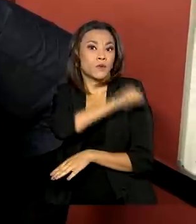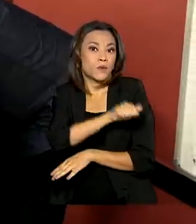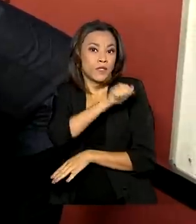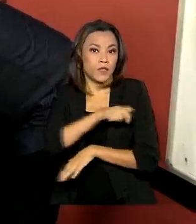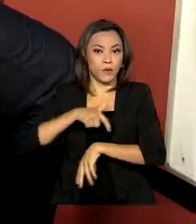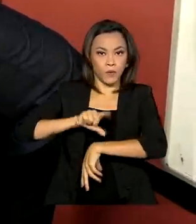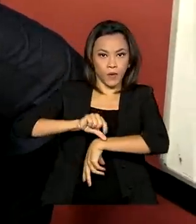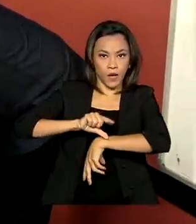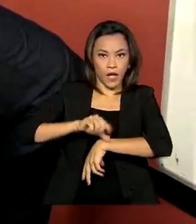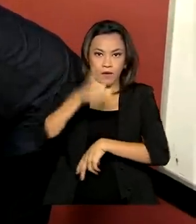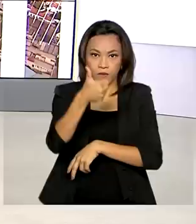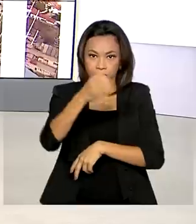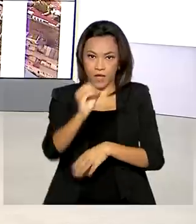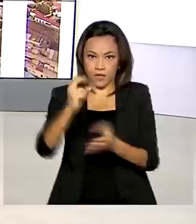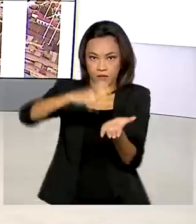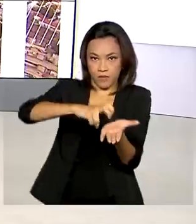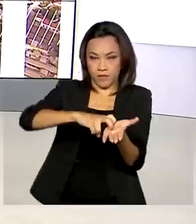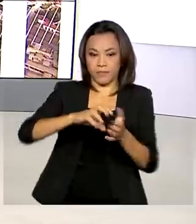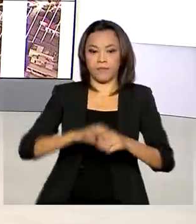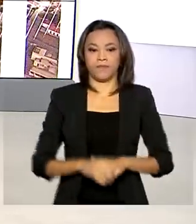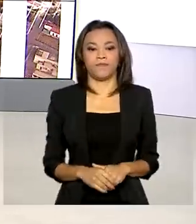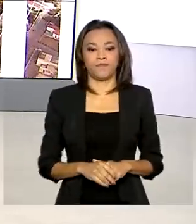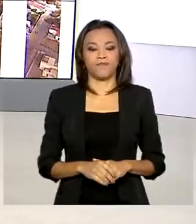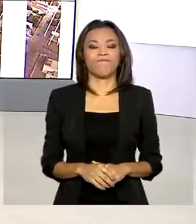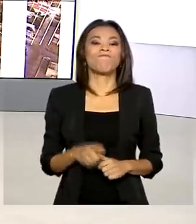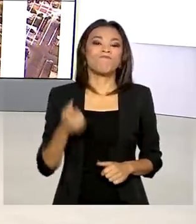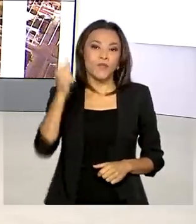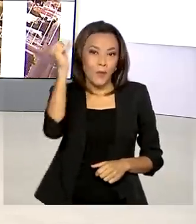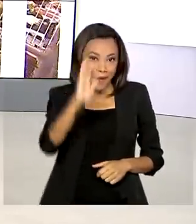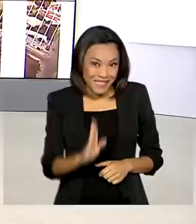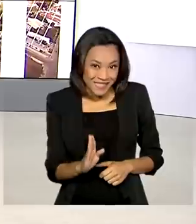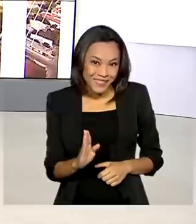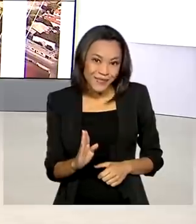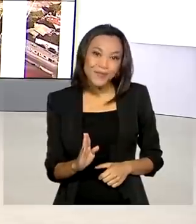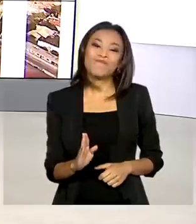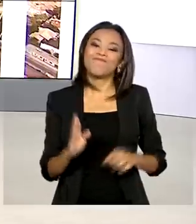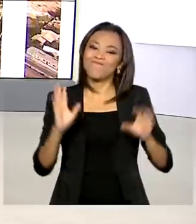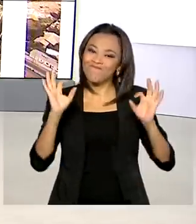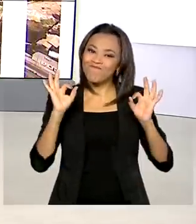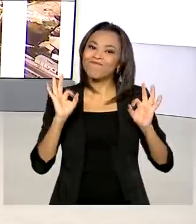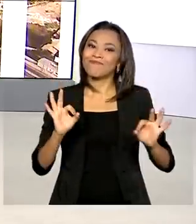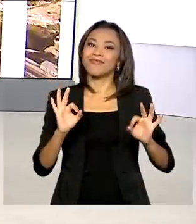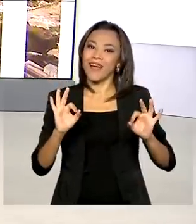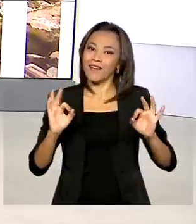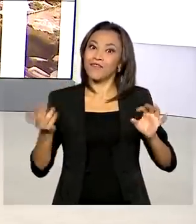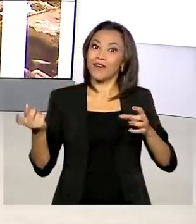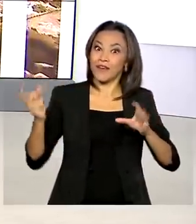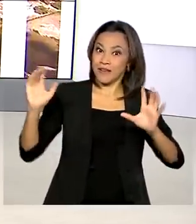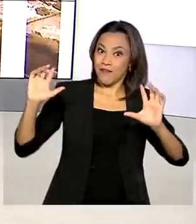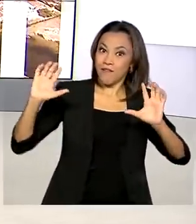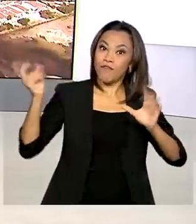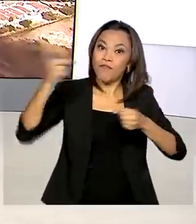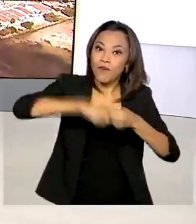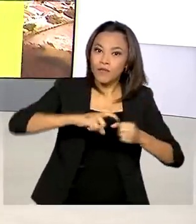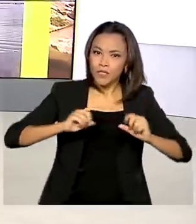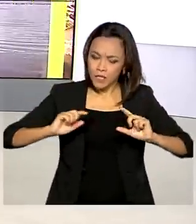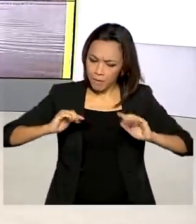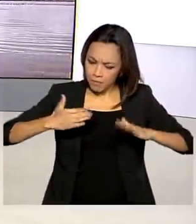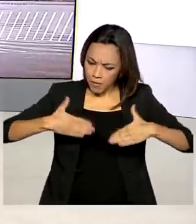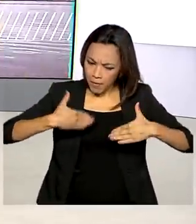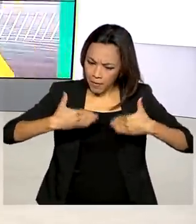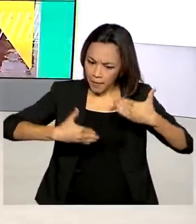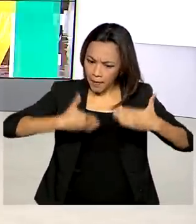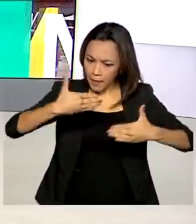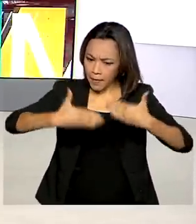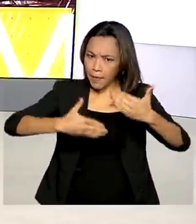por volta das 10 da manhã. O Brasil está saindo oficialmente da recessão. Dados do Banco Central mostram